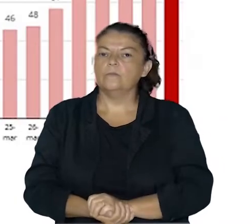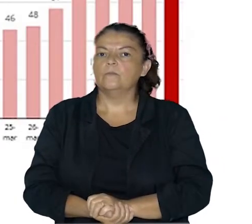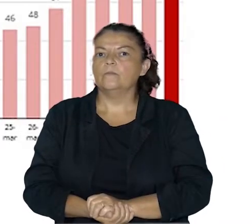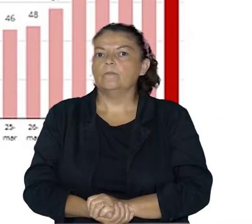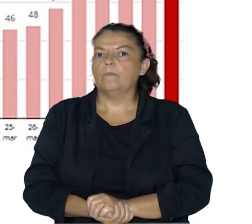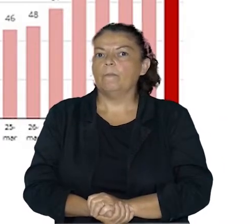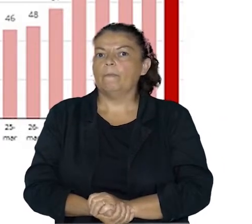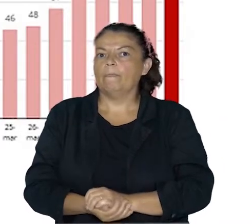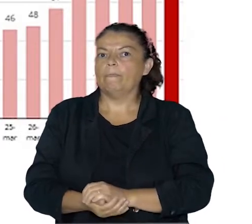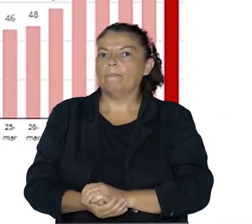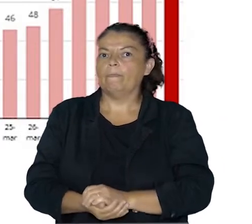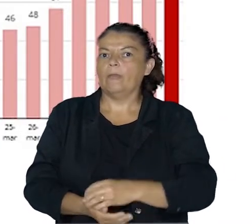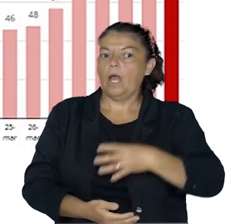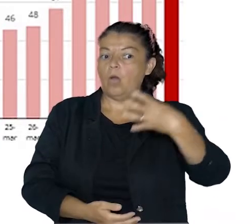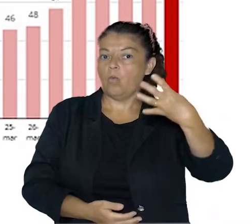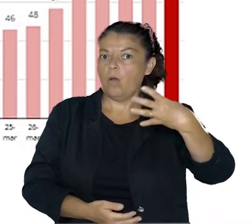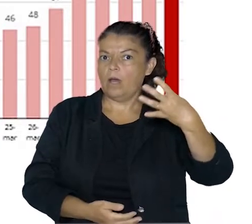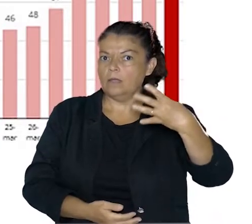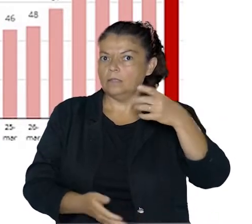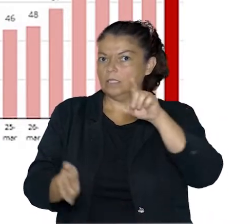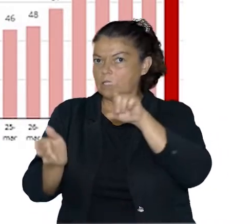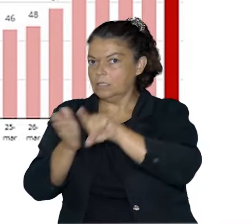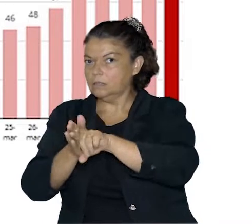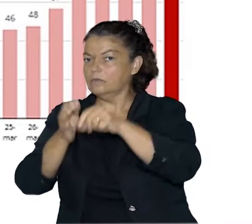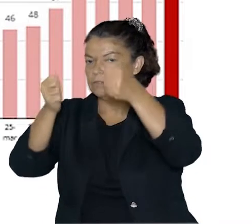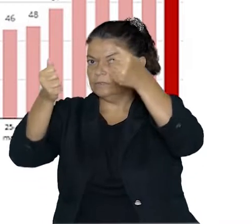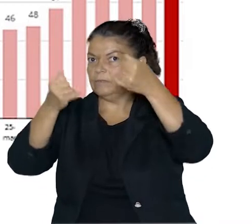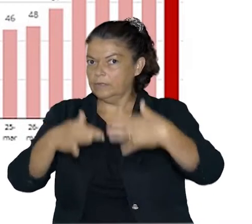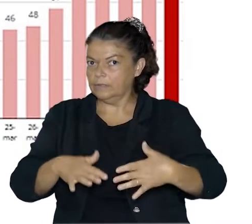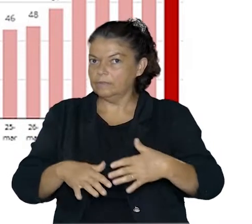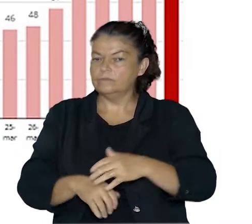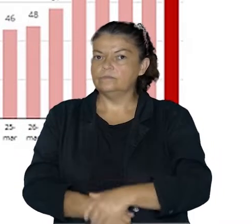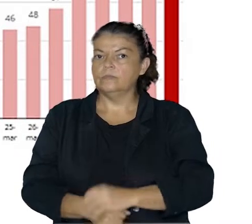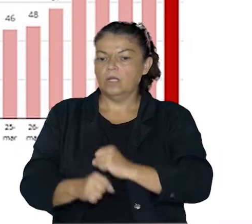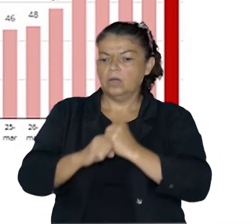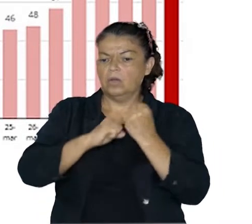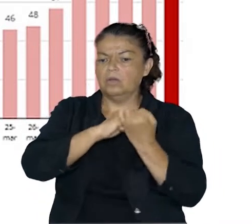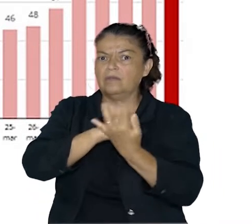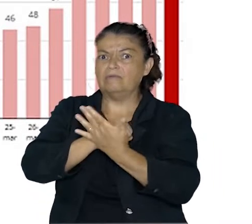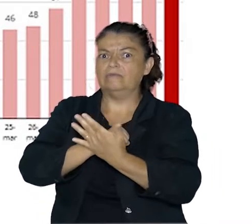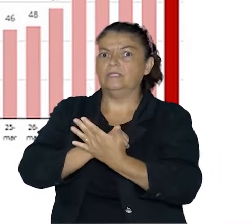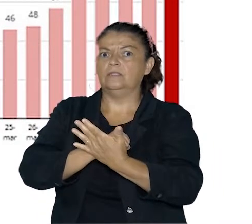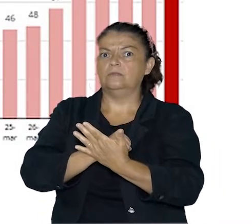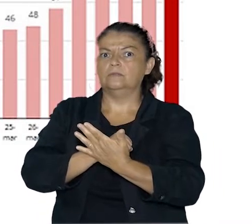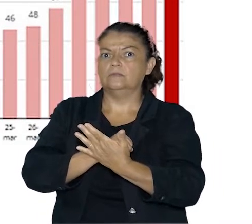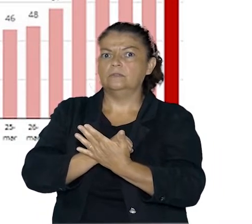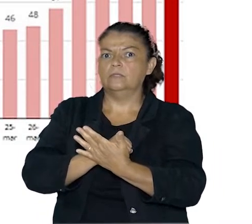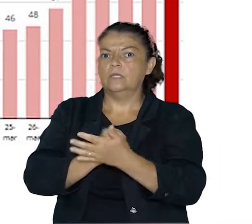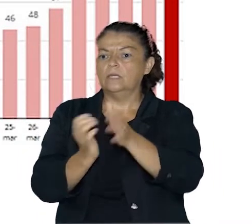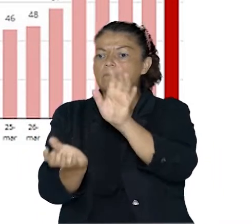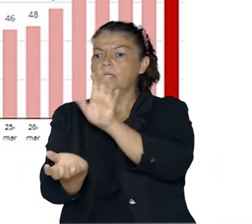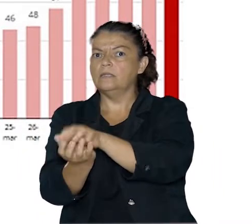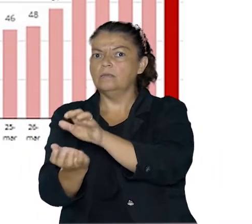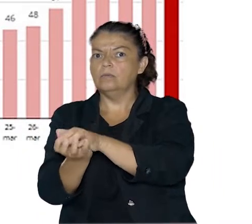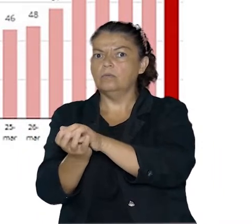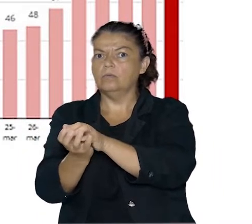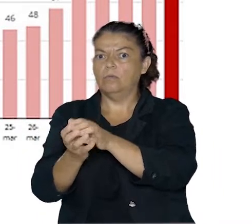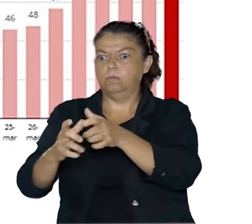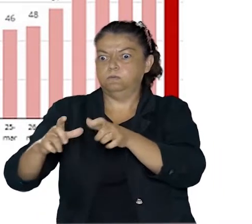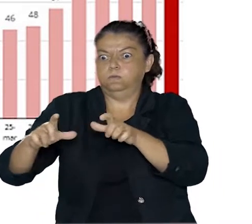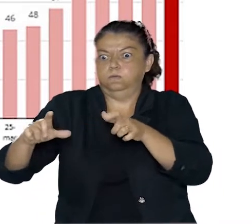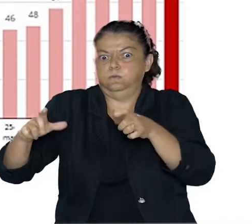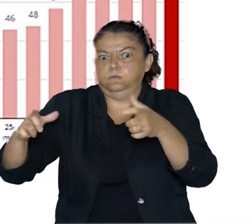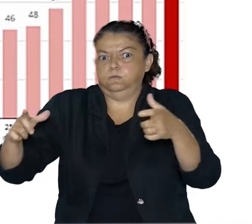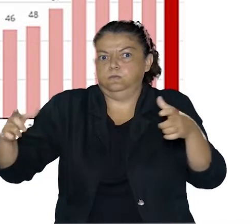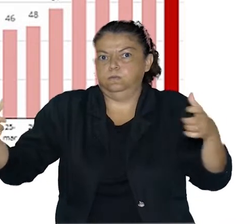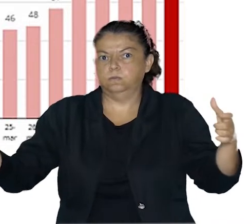lá, essa quarta questão diz o seguinte, coronavírus em Pernambuco. O gráfico a seguir mostra a evolução de